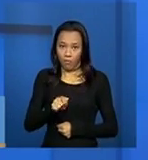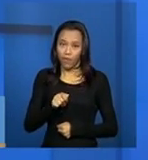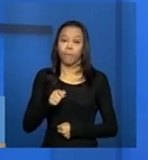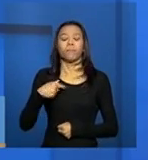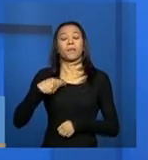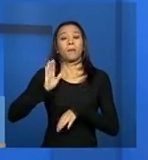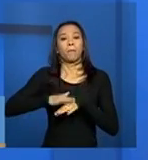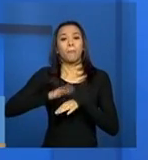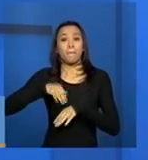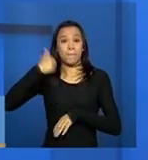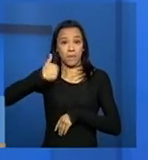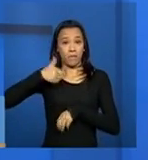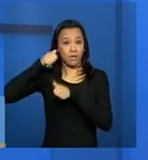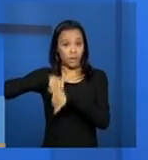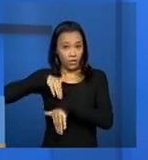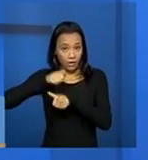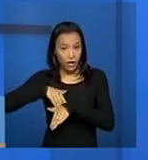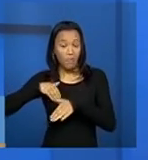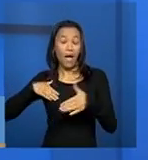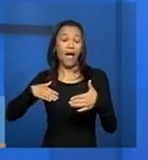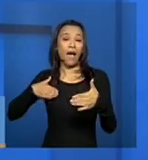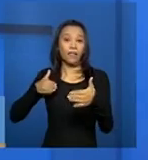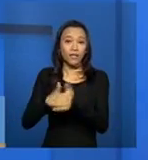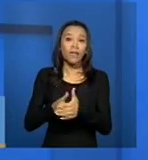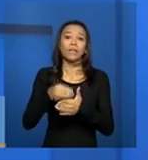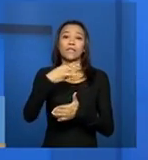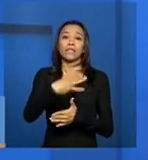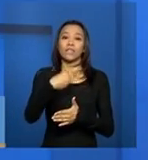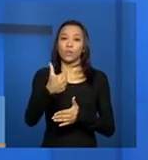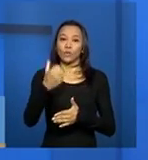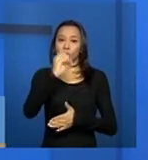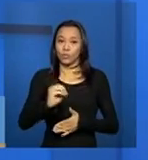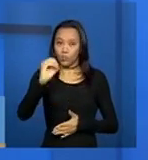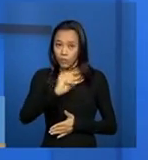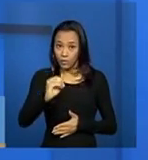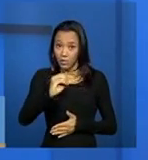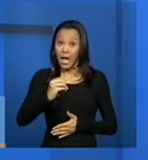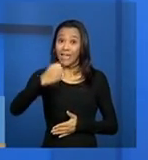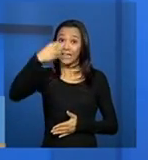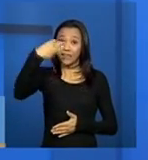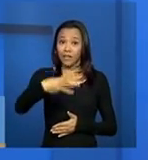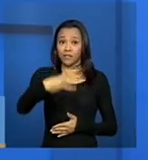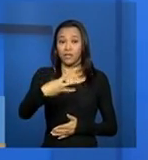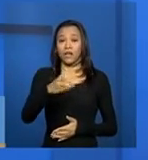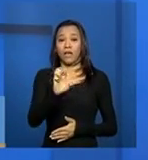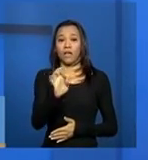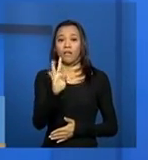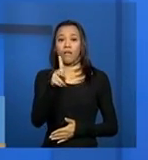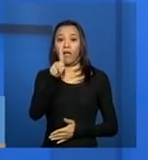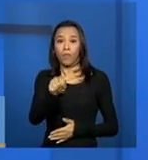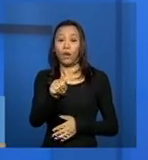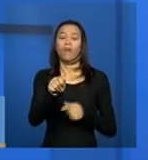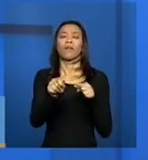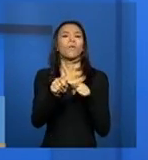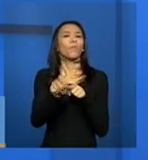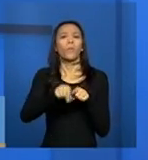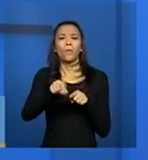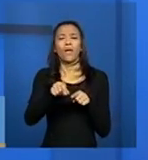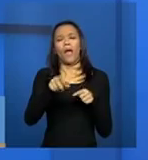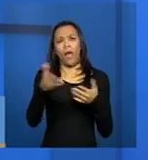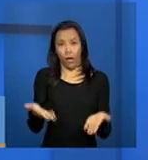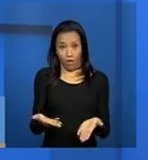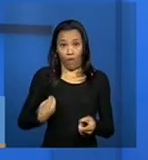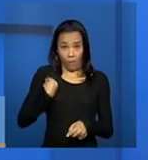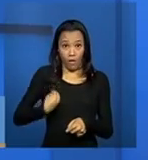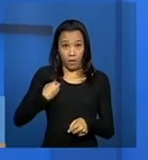de setembro até o dia 31 de outubro e a terceira etapa vai compreender o período então agora do dia